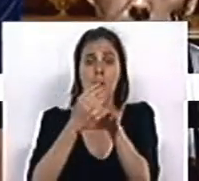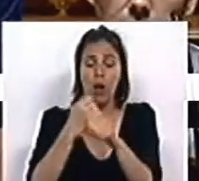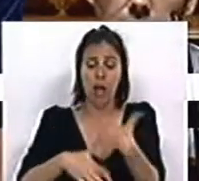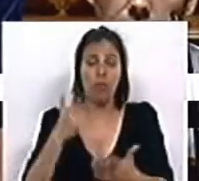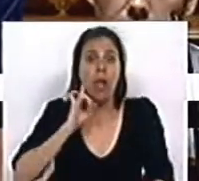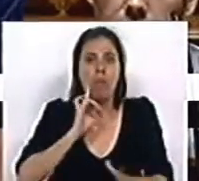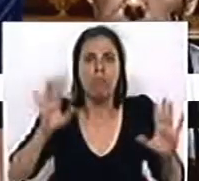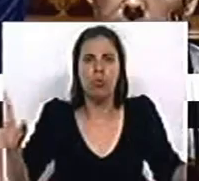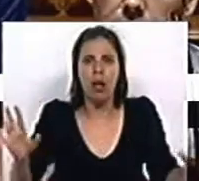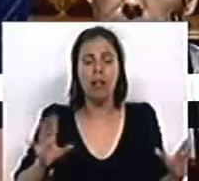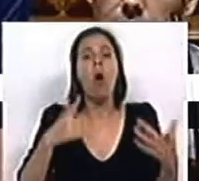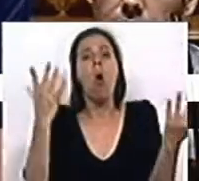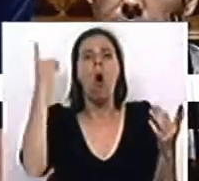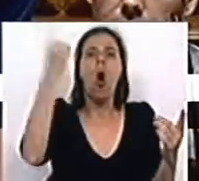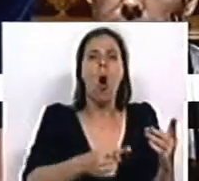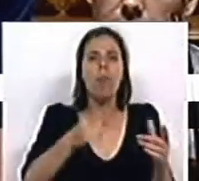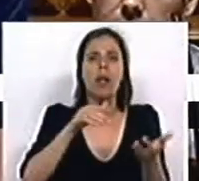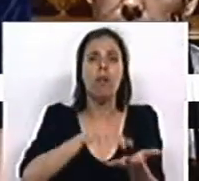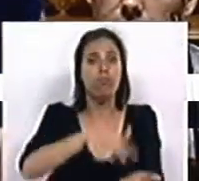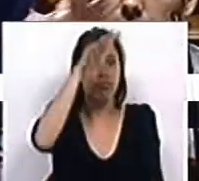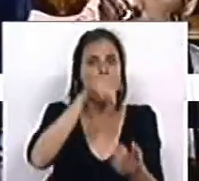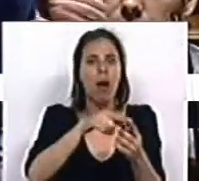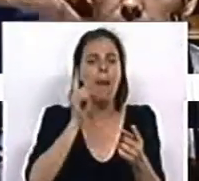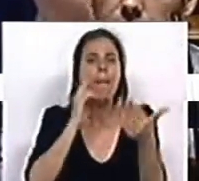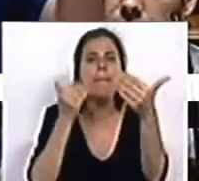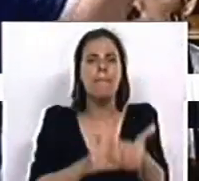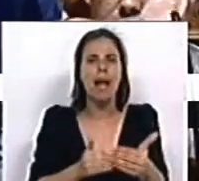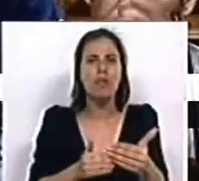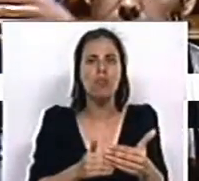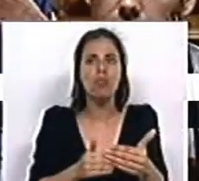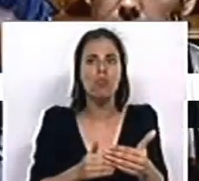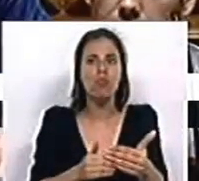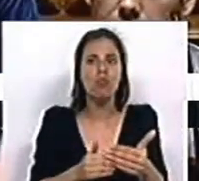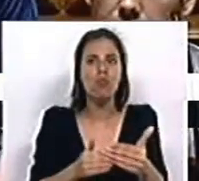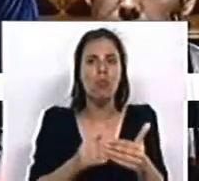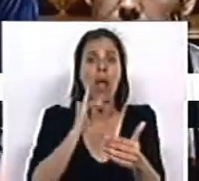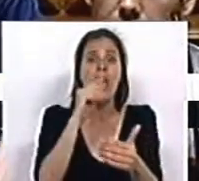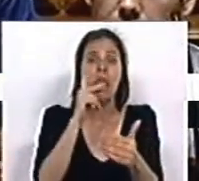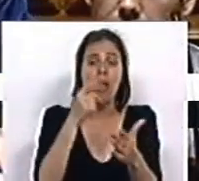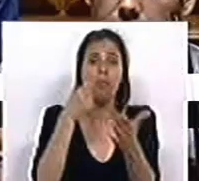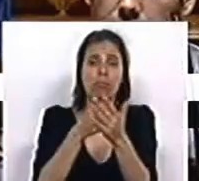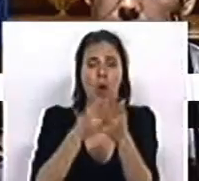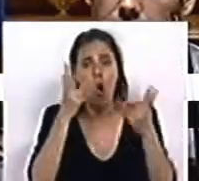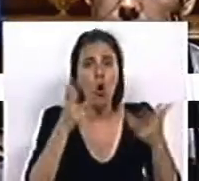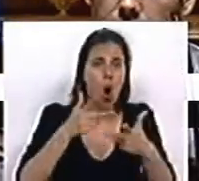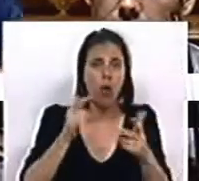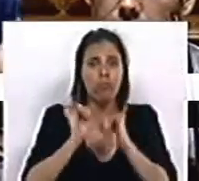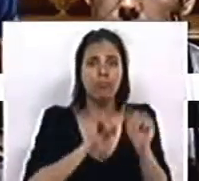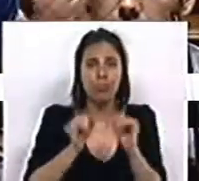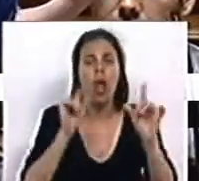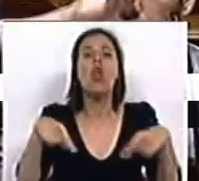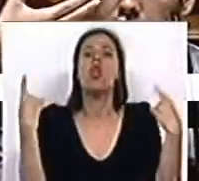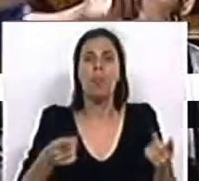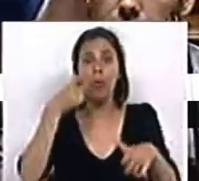de atividade importantíssimo. Ou quando obrigam o estoque a prazos para enviarem um IVA e para fazerem as contas da restauração